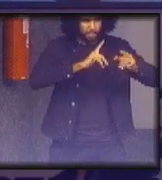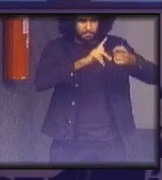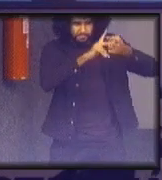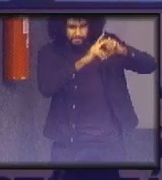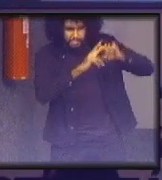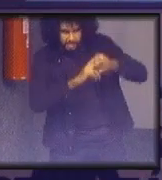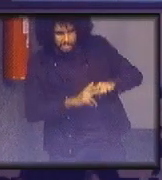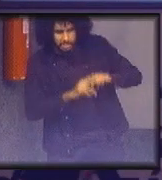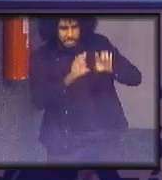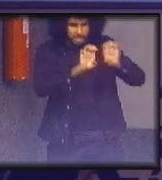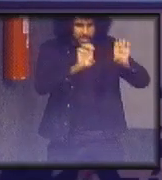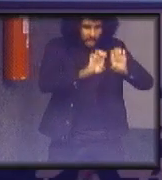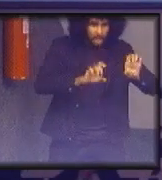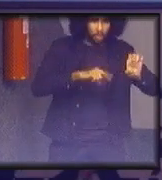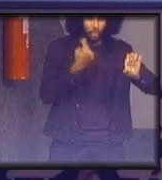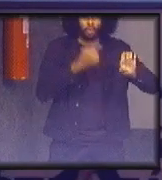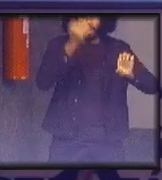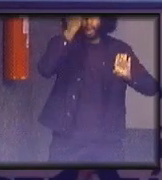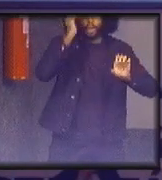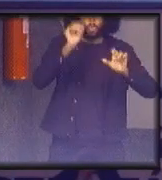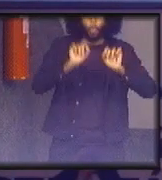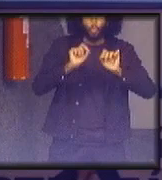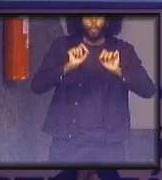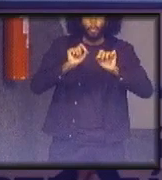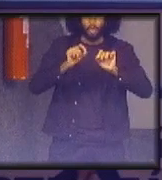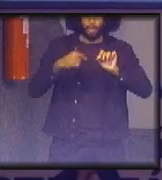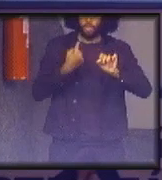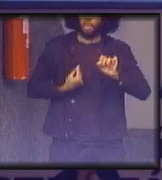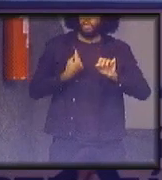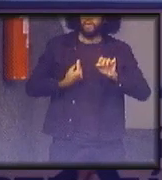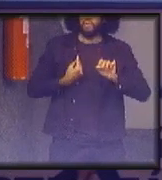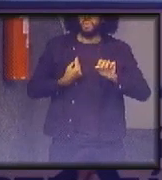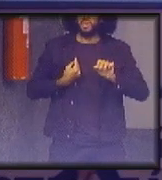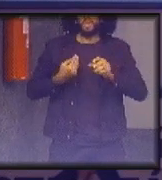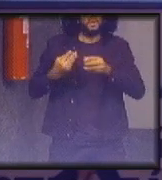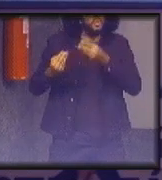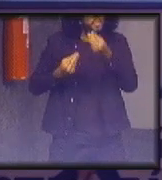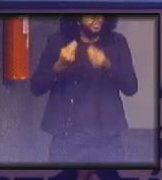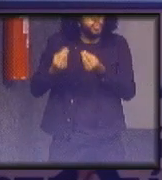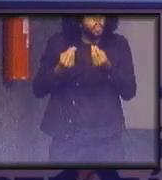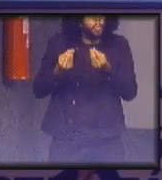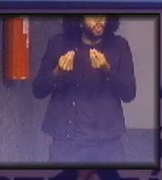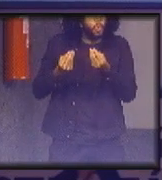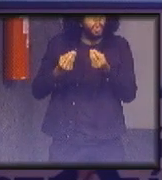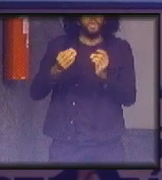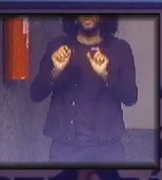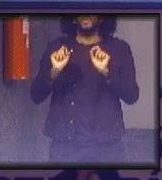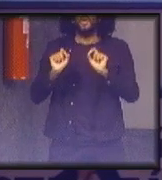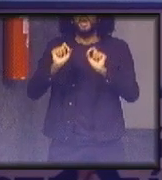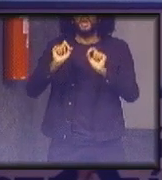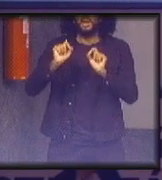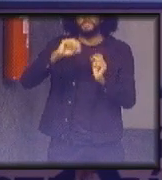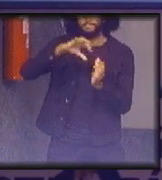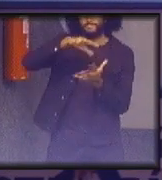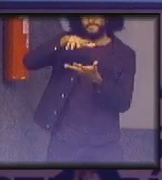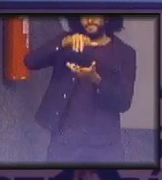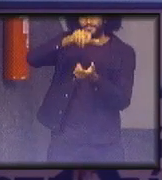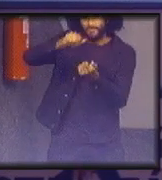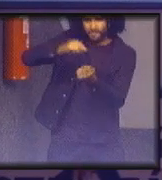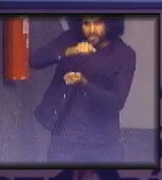começamos a entender que o caminho da nossa sobrevivência qual é? o da sustentabilidade primeiro